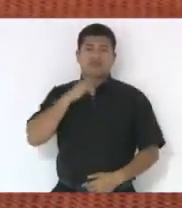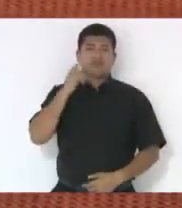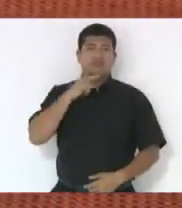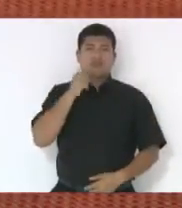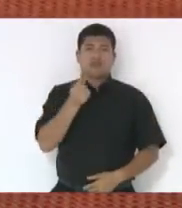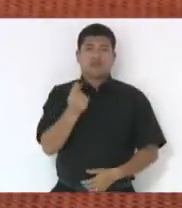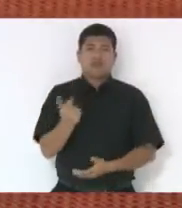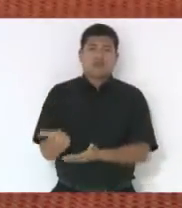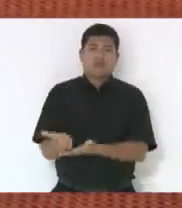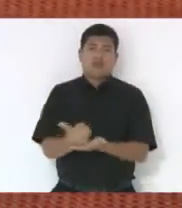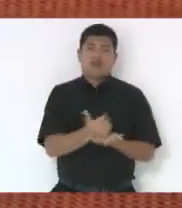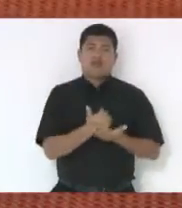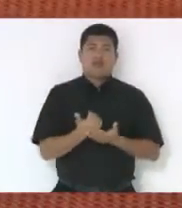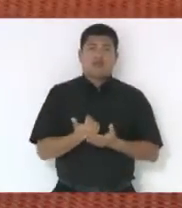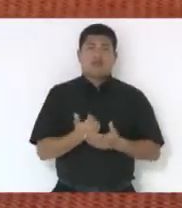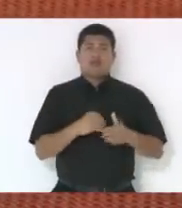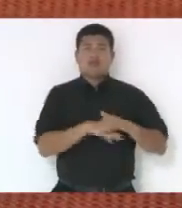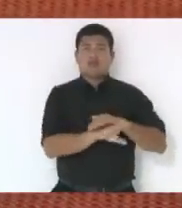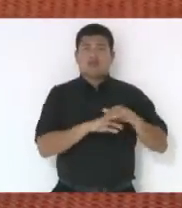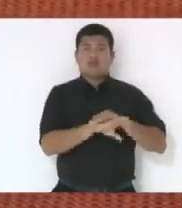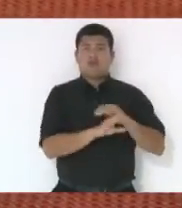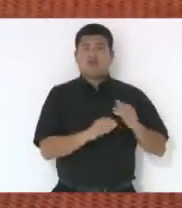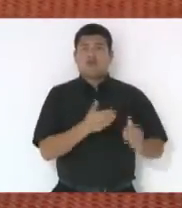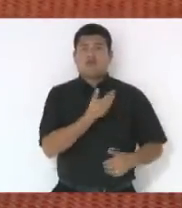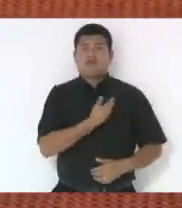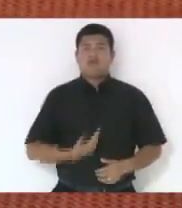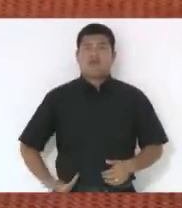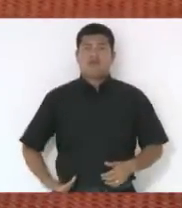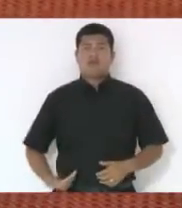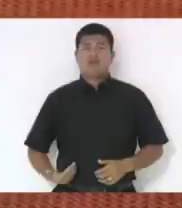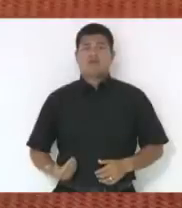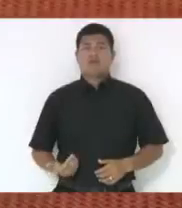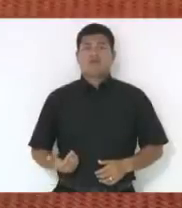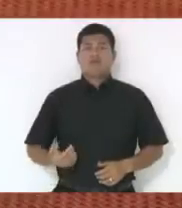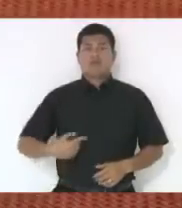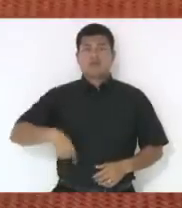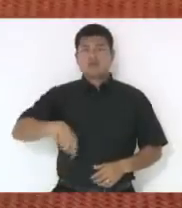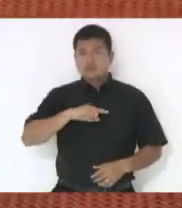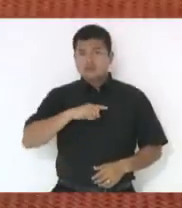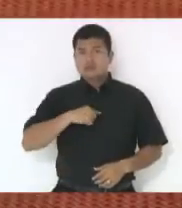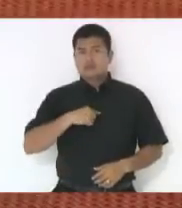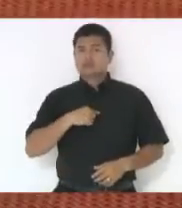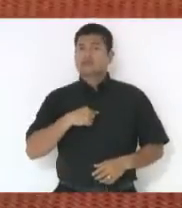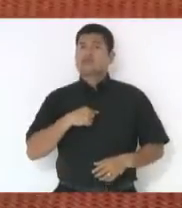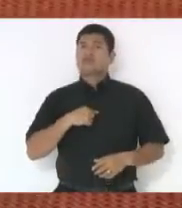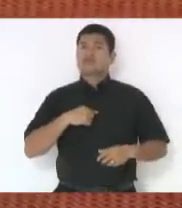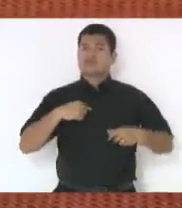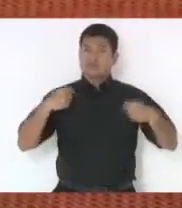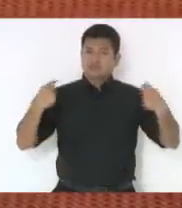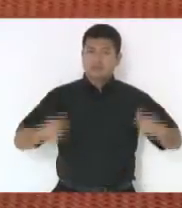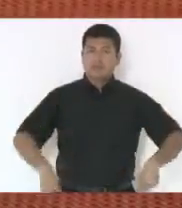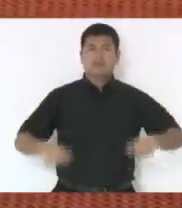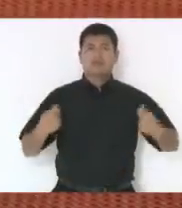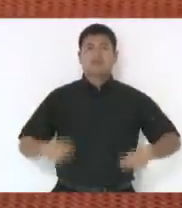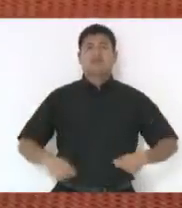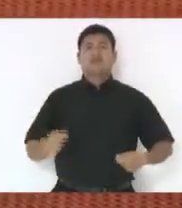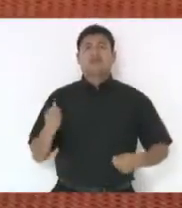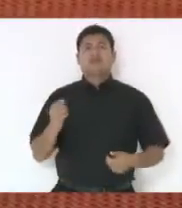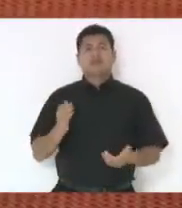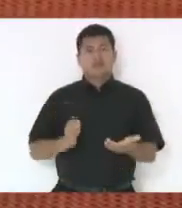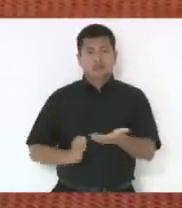no Tesouro do Estado. A razão pela qual, deputado Dada, se faz necessária a aprovação